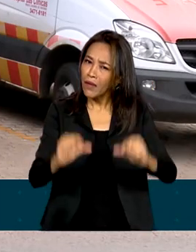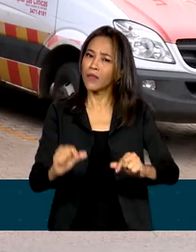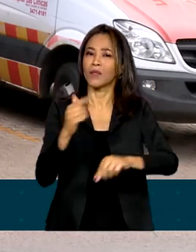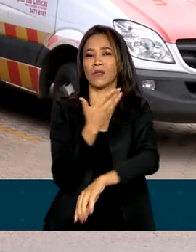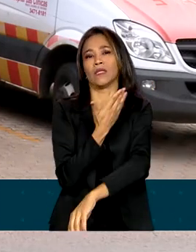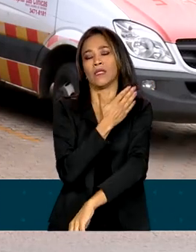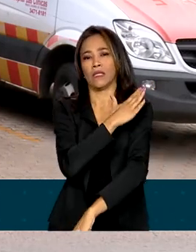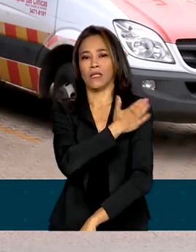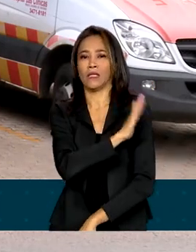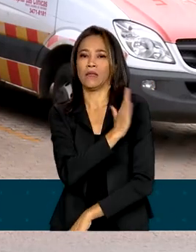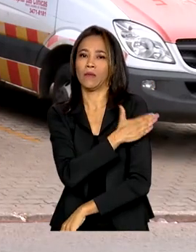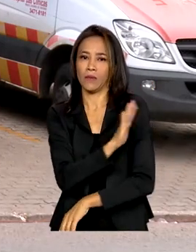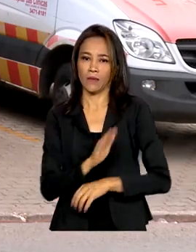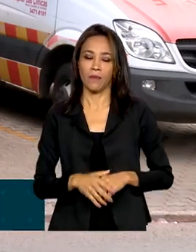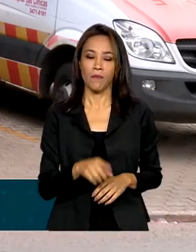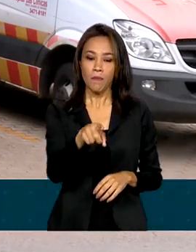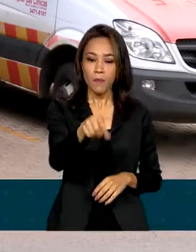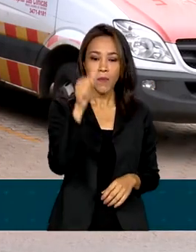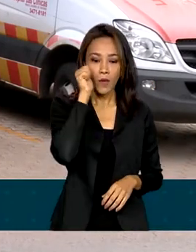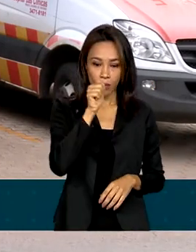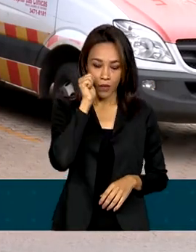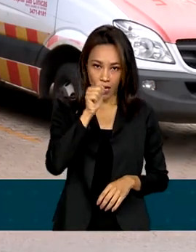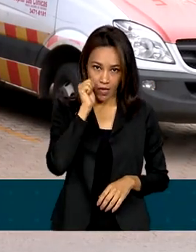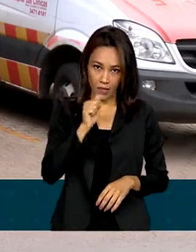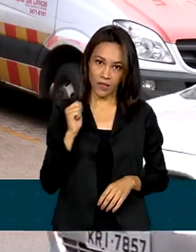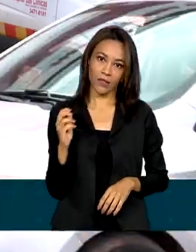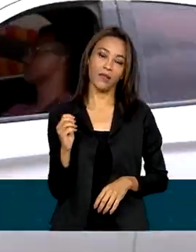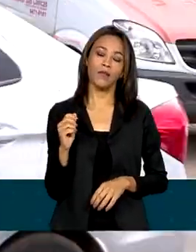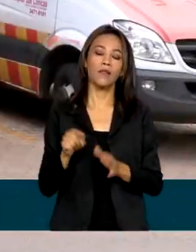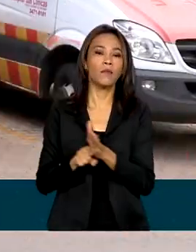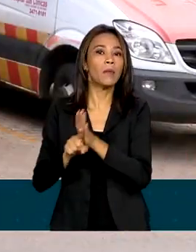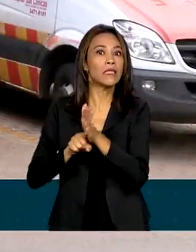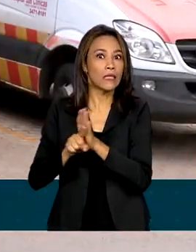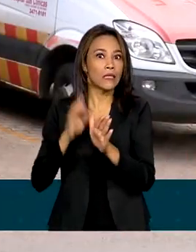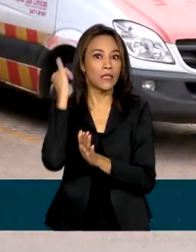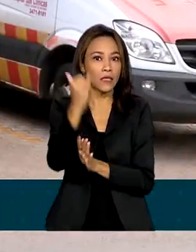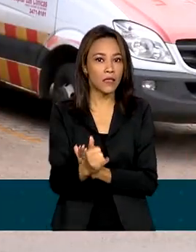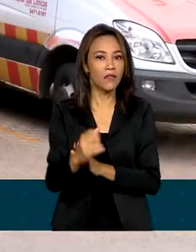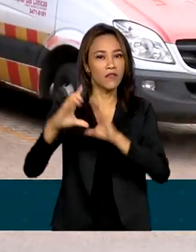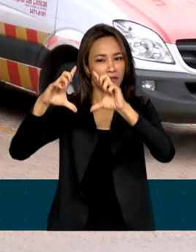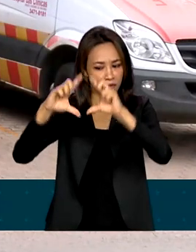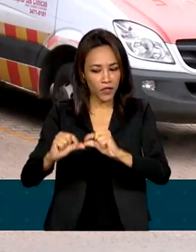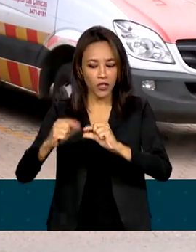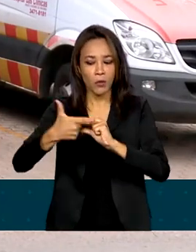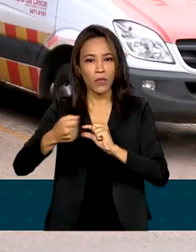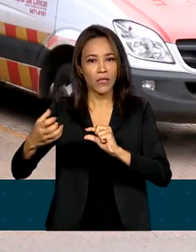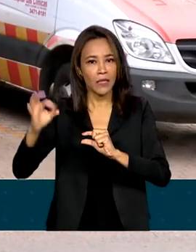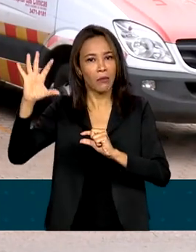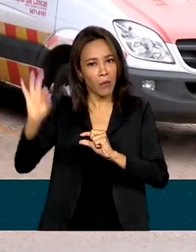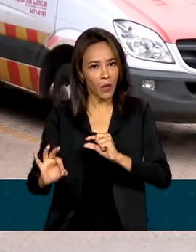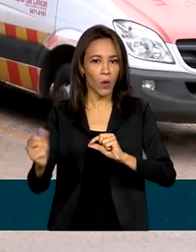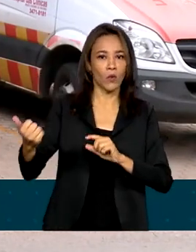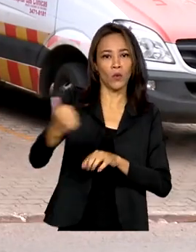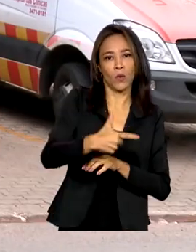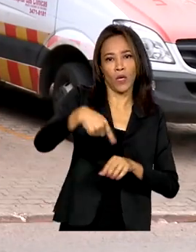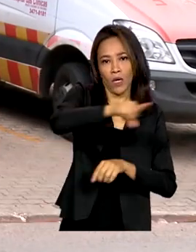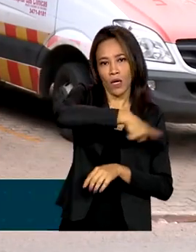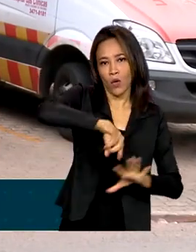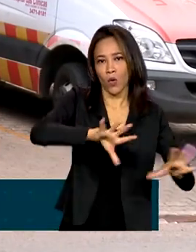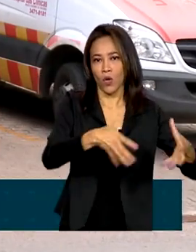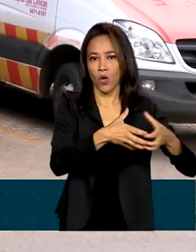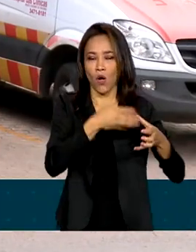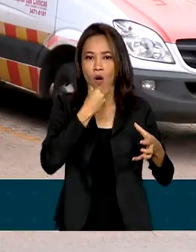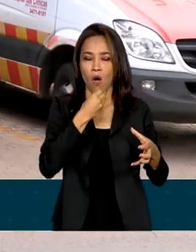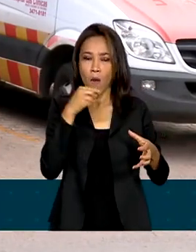IBGE, as mulheres recebem, em média, 20,5% menos que os homens no país. Os dados